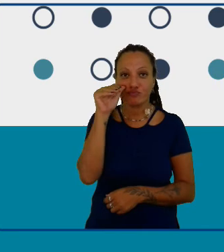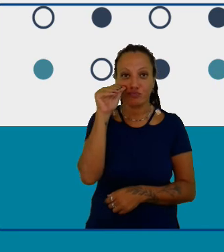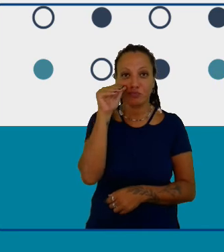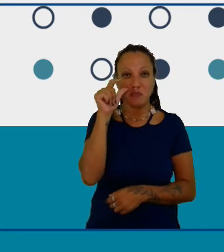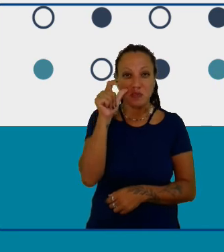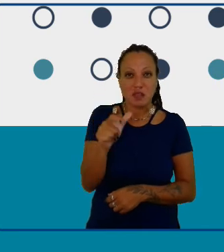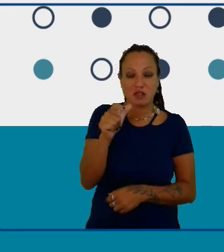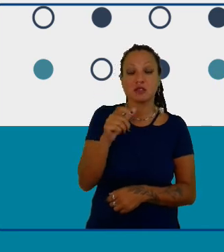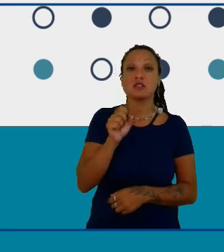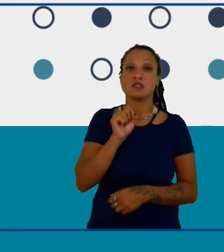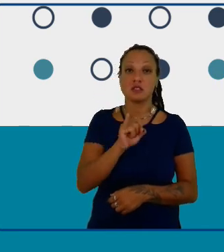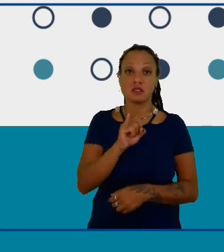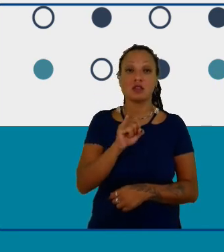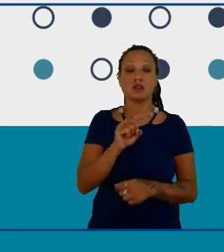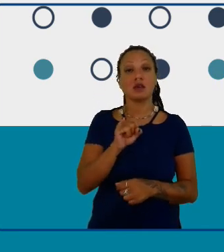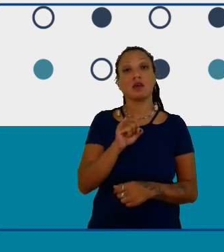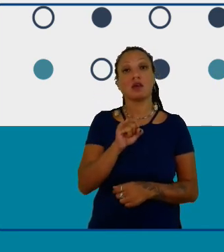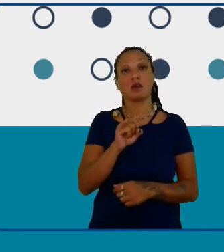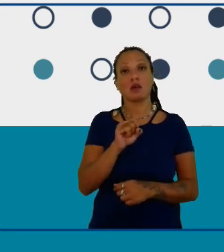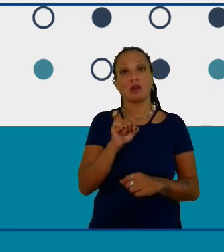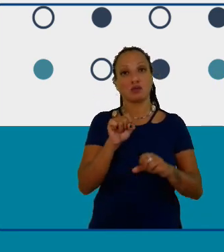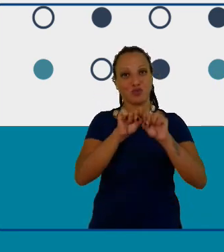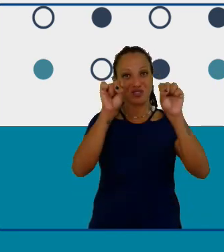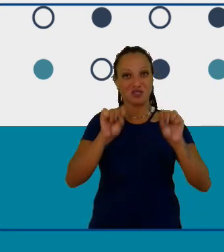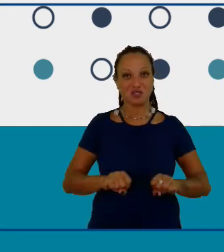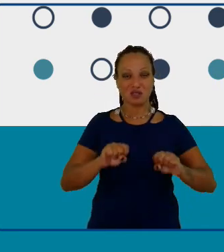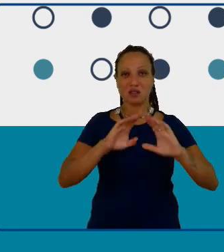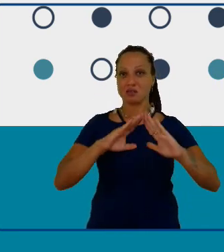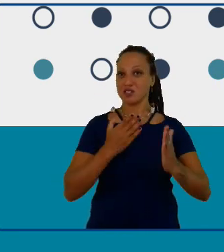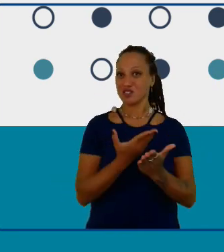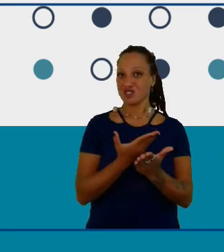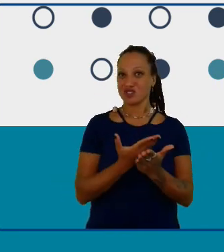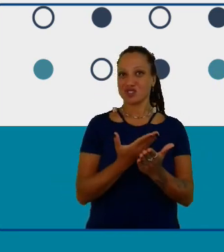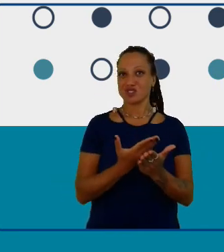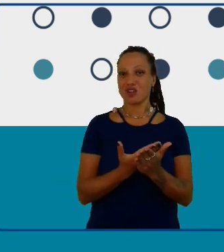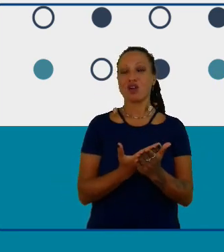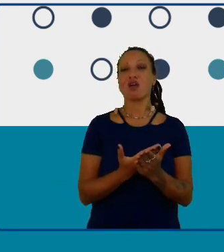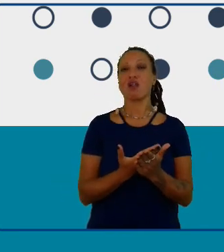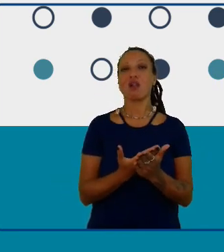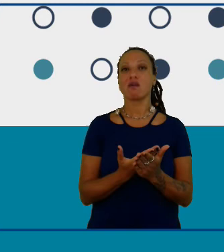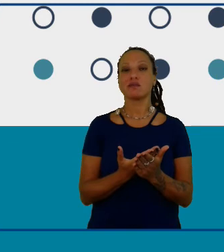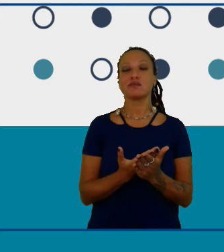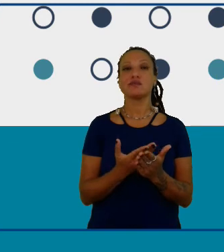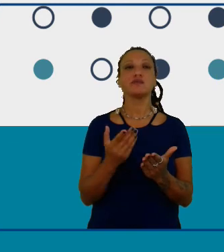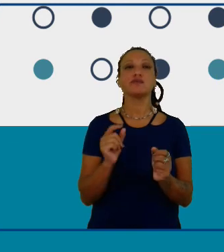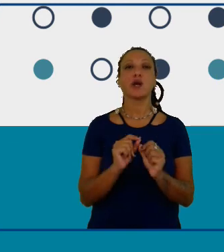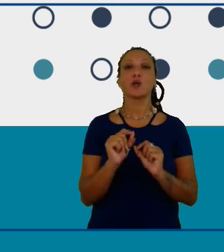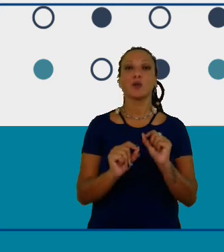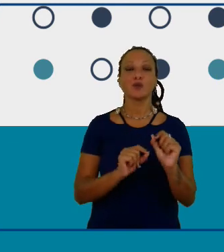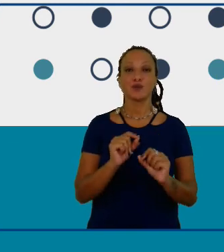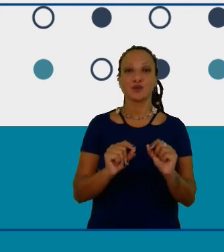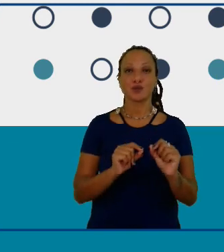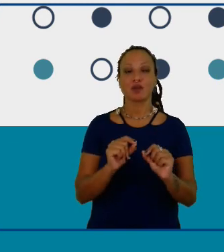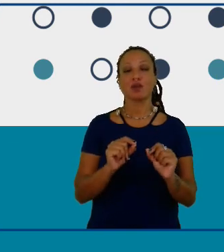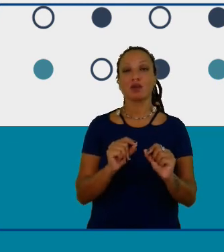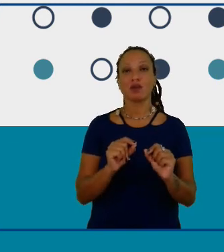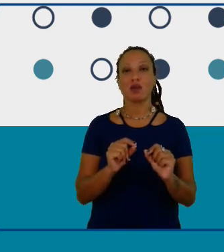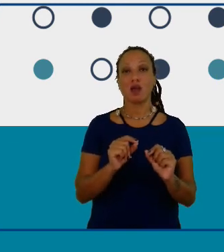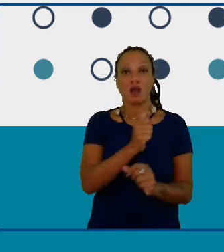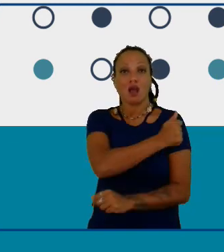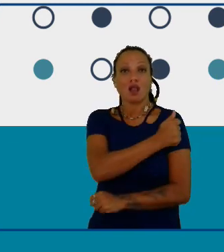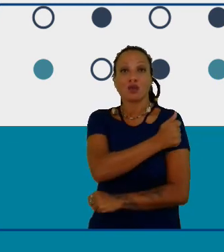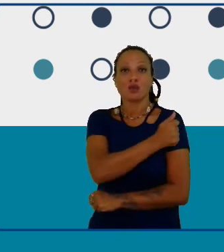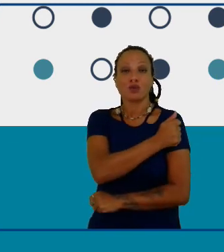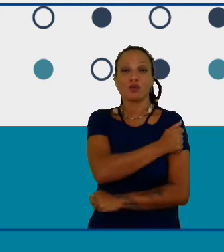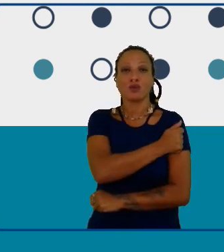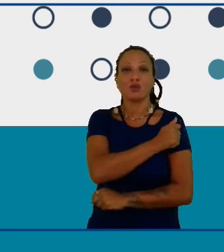de ensino ele tende a diminuir a curiosidade dos nossos alunos ao longo dos anos essa curiosidade